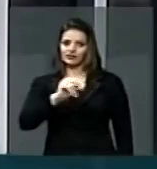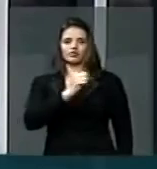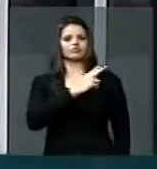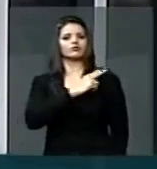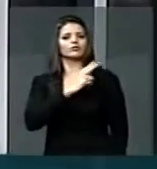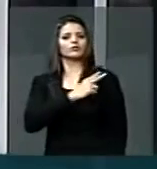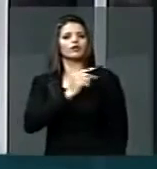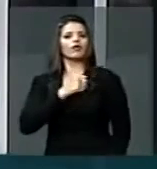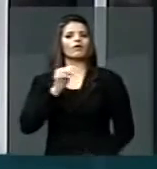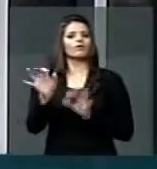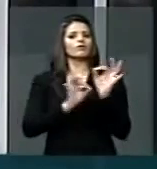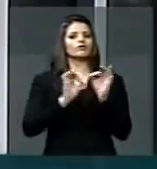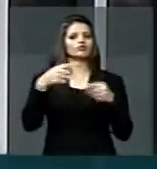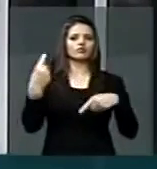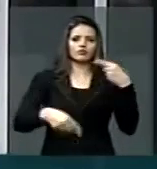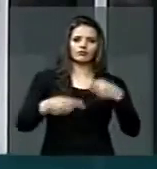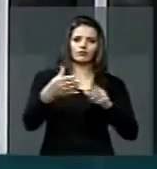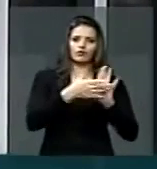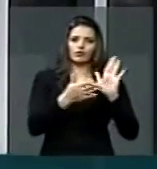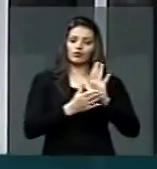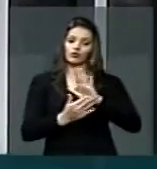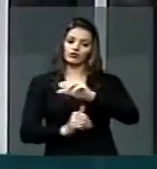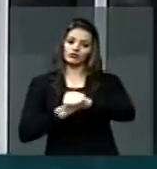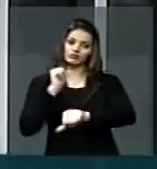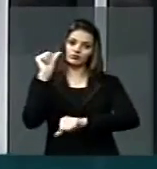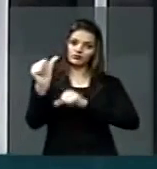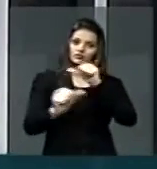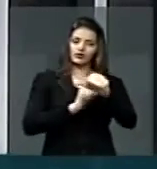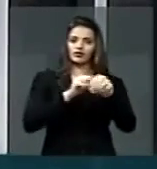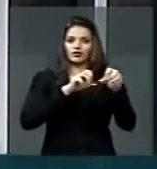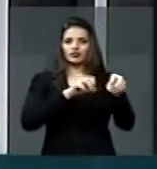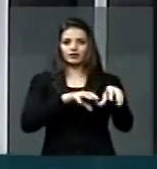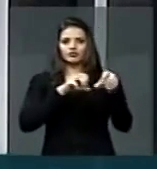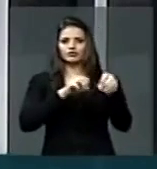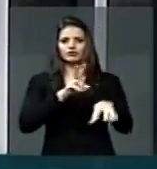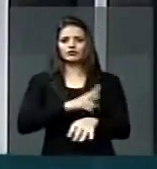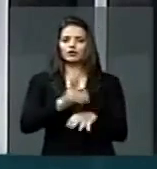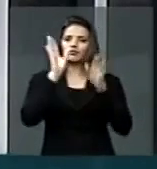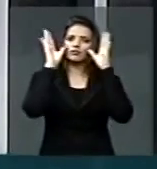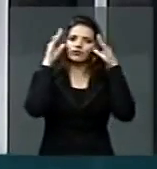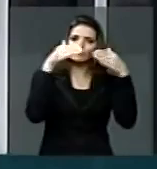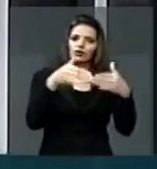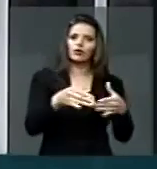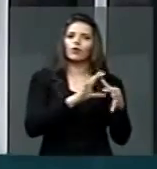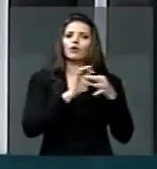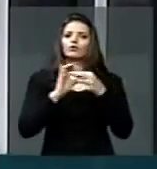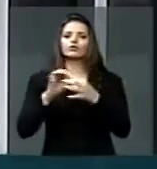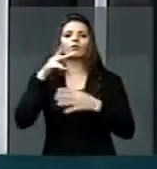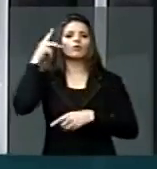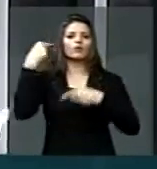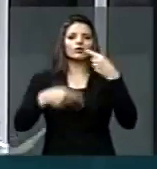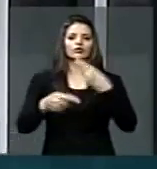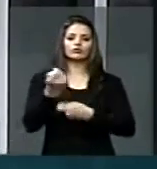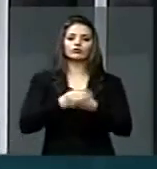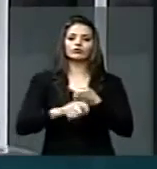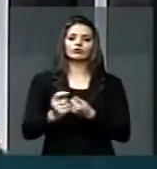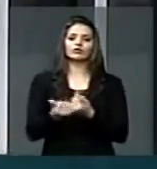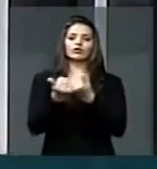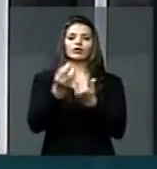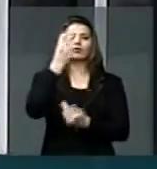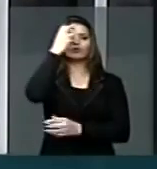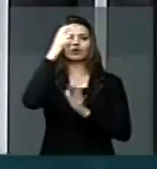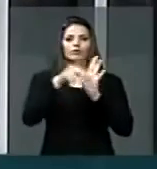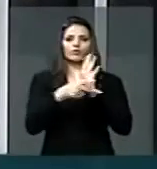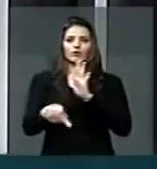organizavam para debater, propor e transformar a educação sempre atentos aos contextos políticos, econômicos e cultural.